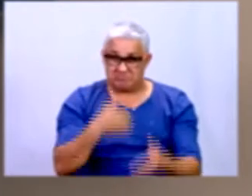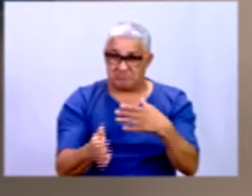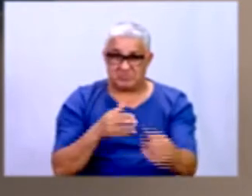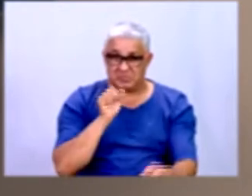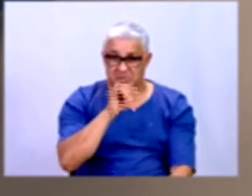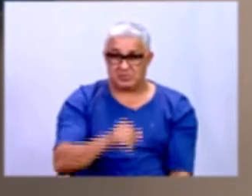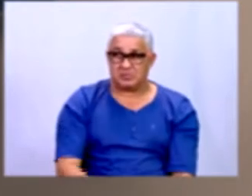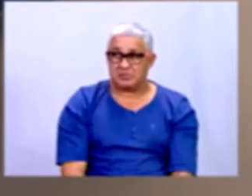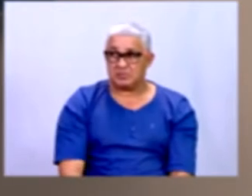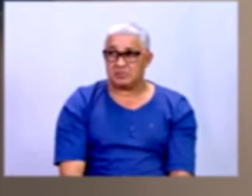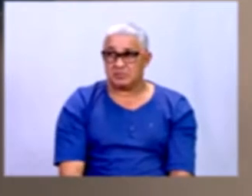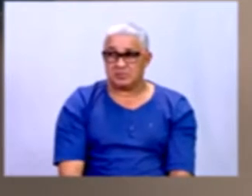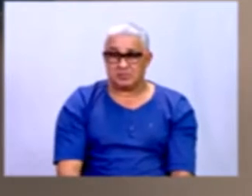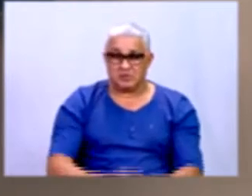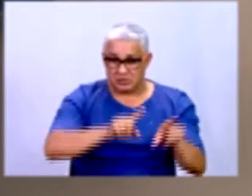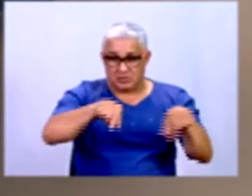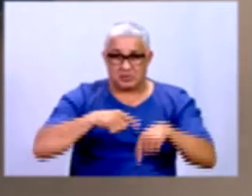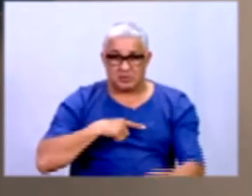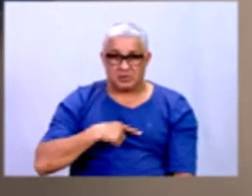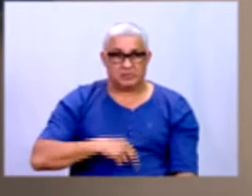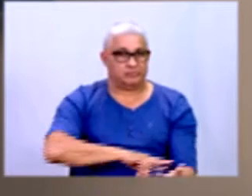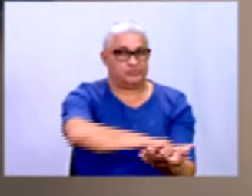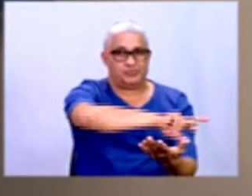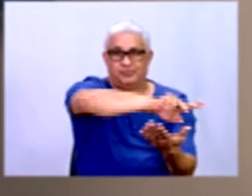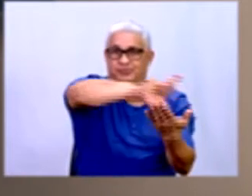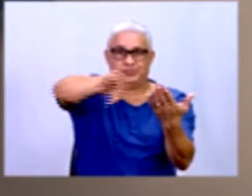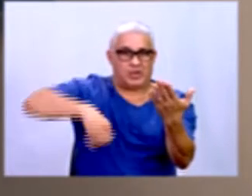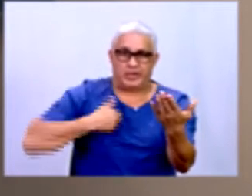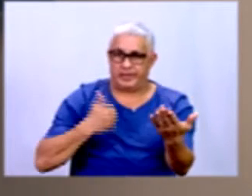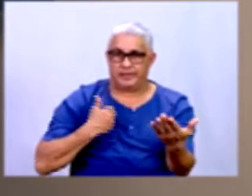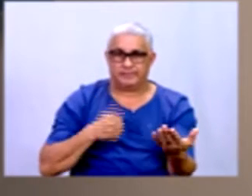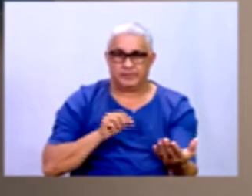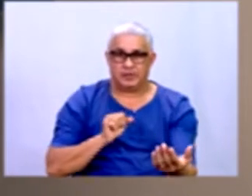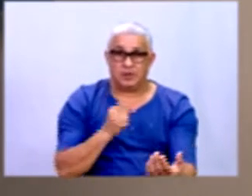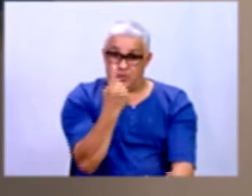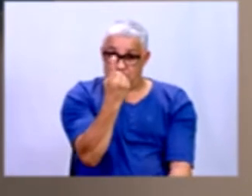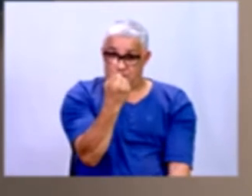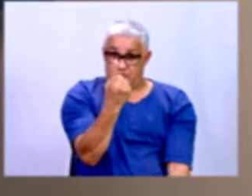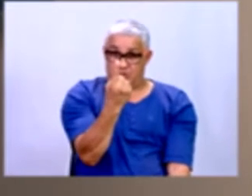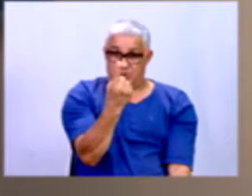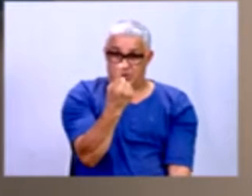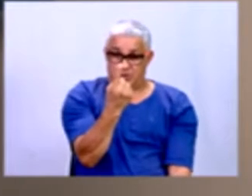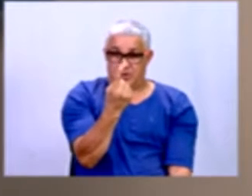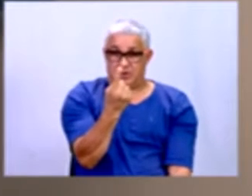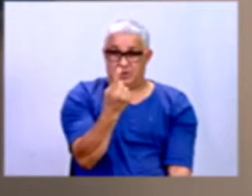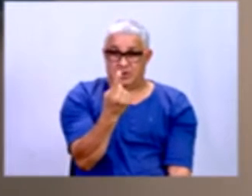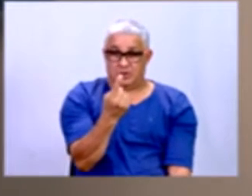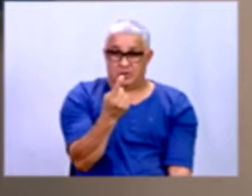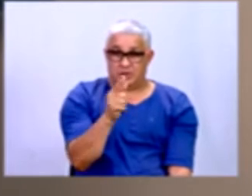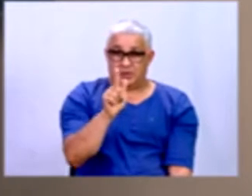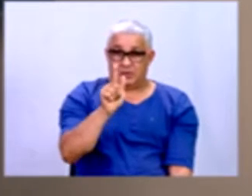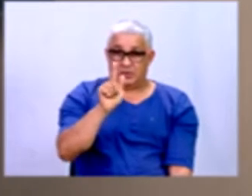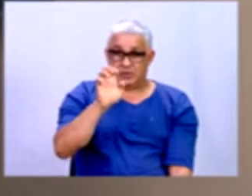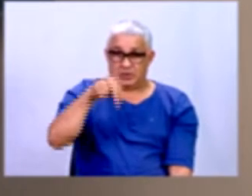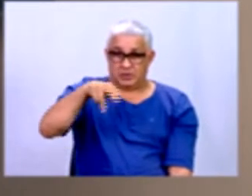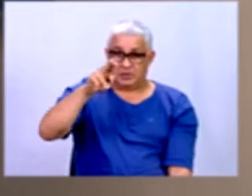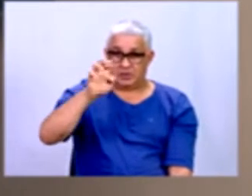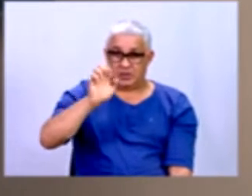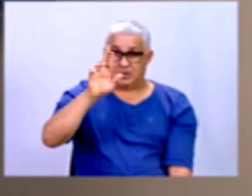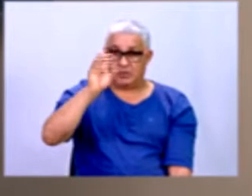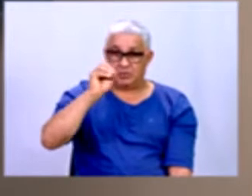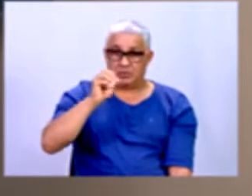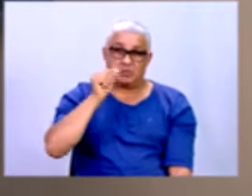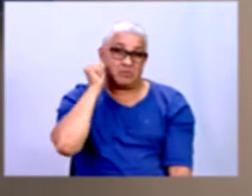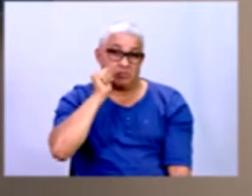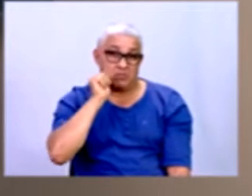pegar da nossa sala, vai ter várias idades, né? Mas se eu perguntar, por exemplo, o gênero, vai ter só gênero masculino ou só